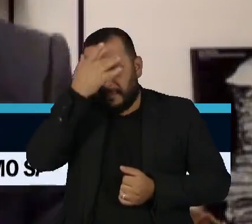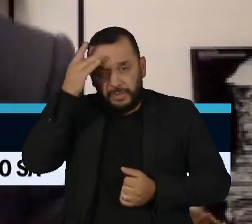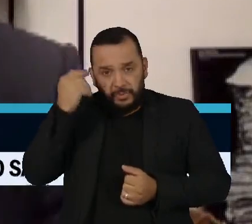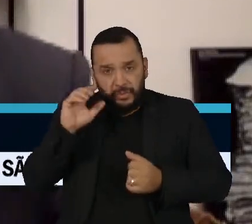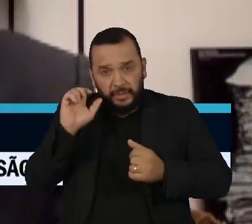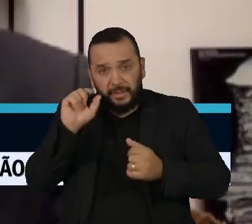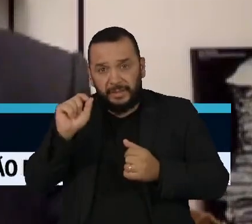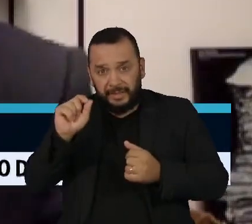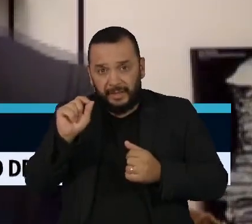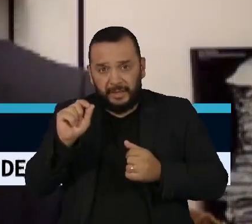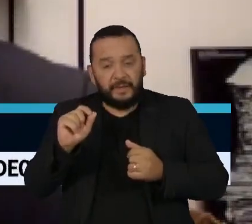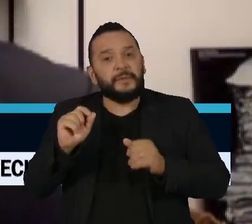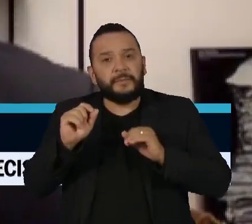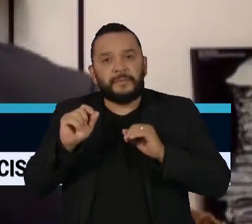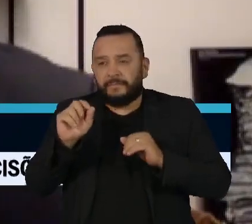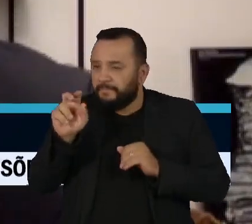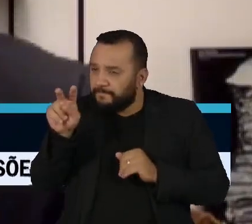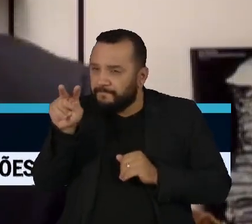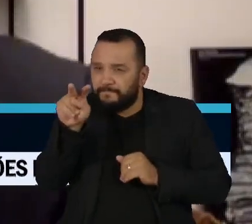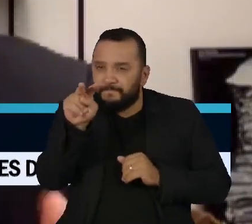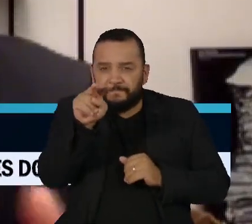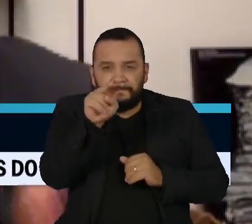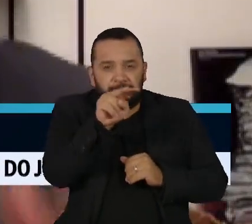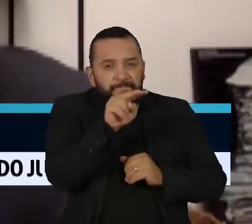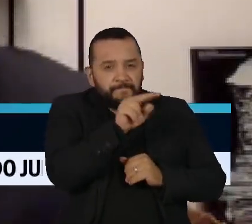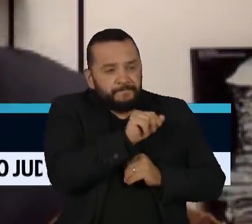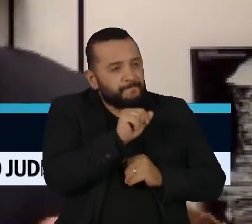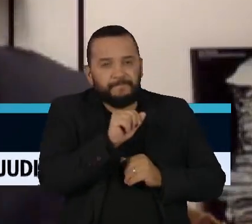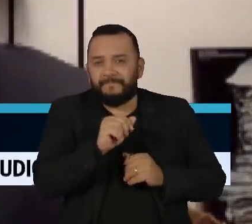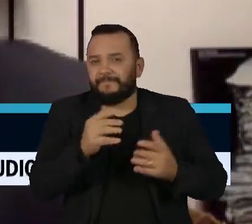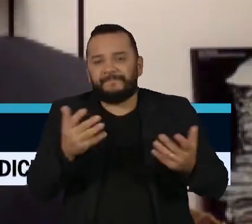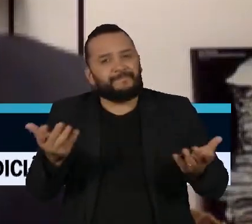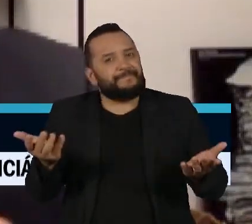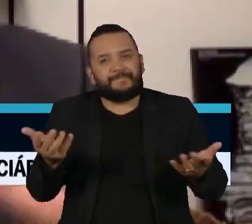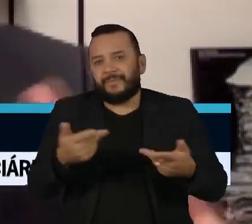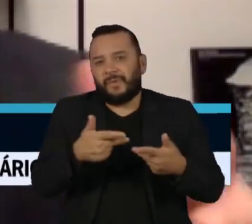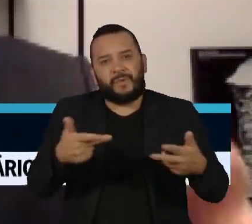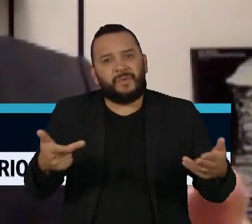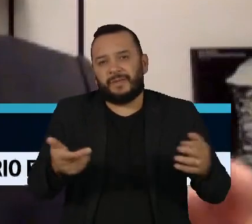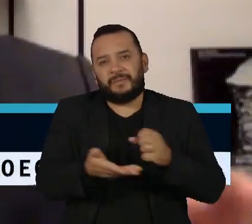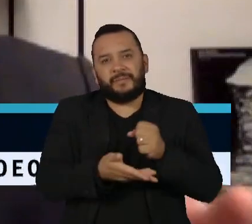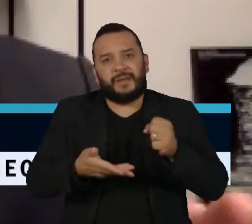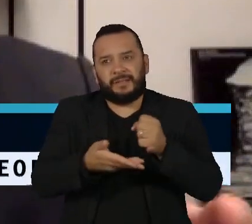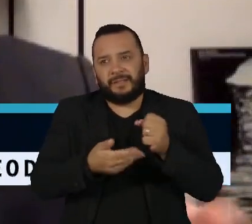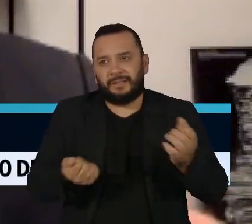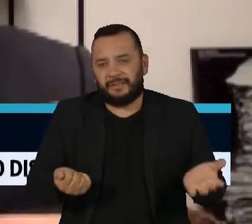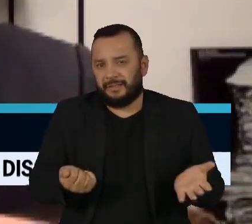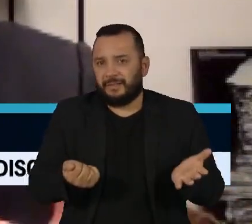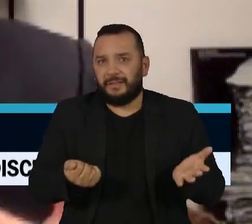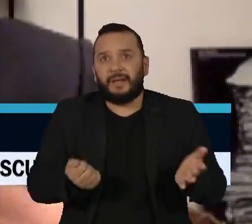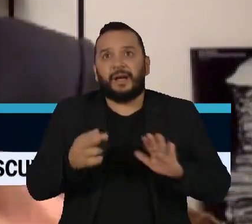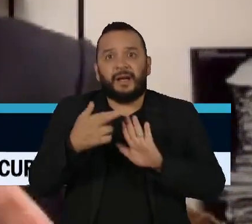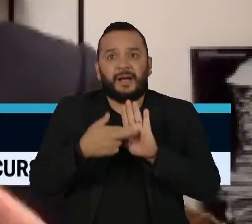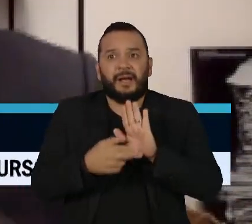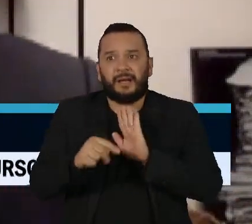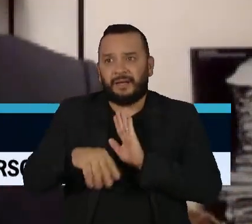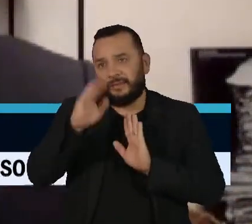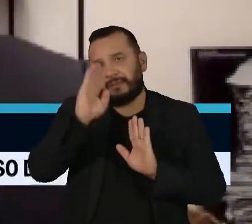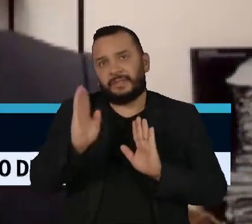reconhecida previamente ao reconhecedor, quer dizer, coisas básicas. A jurisprudência do Brasil foi